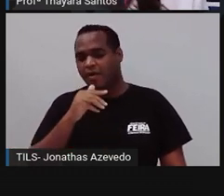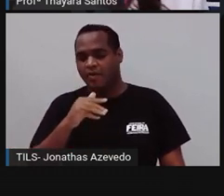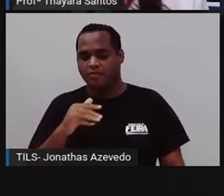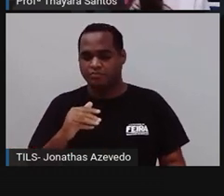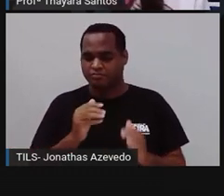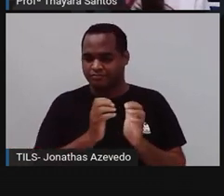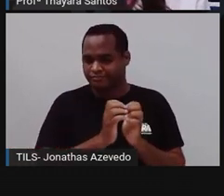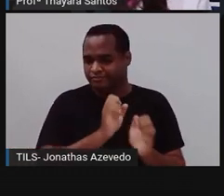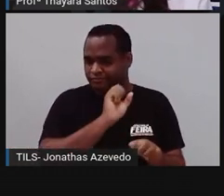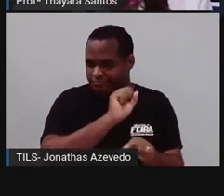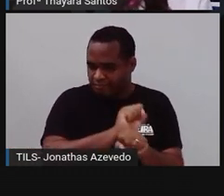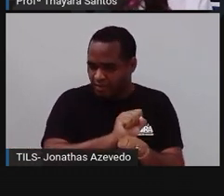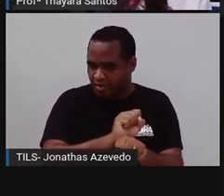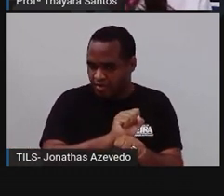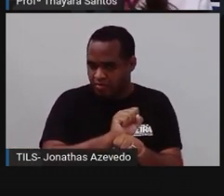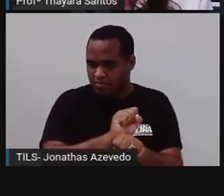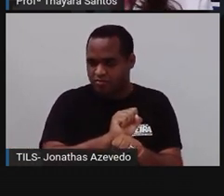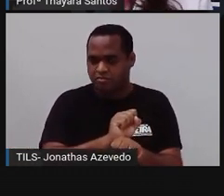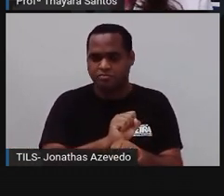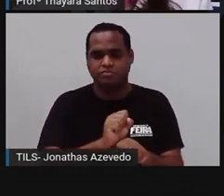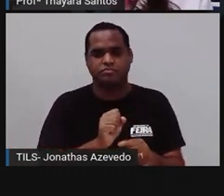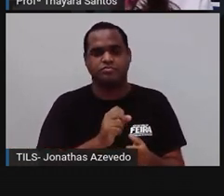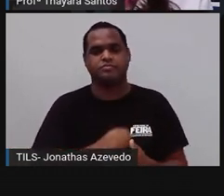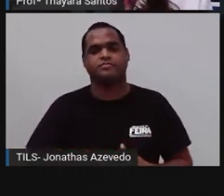a caravela são pólipos.